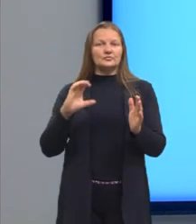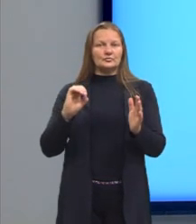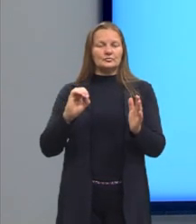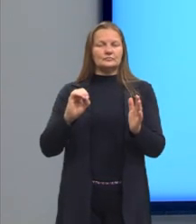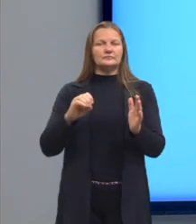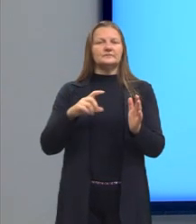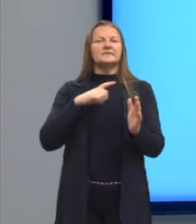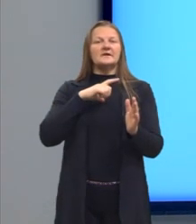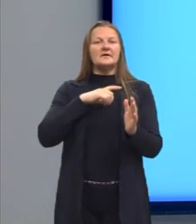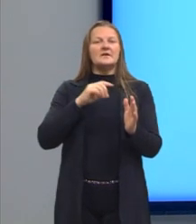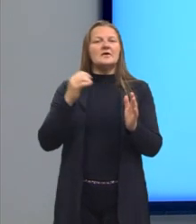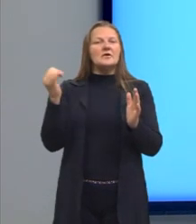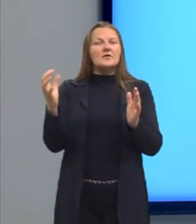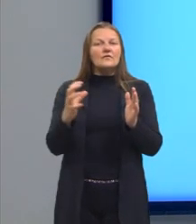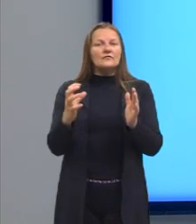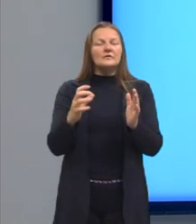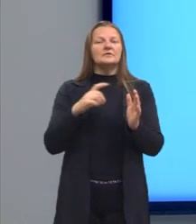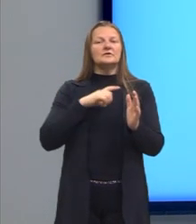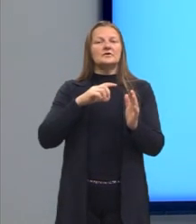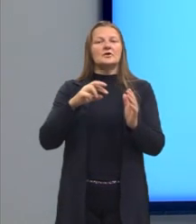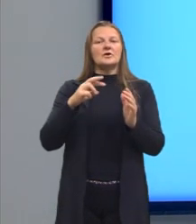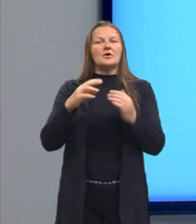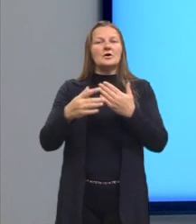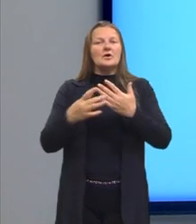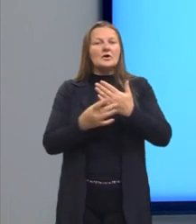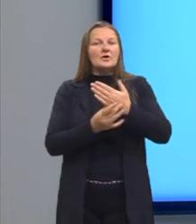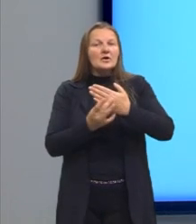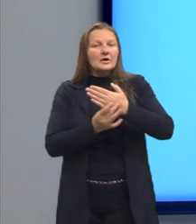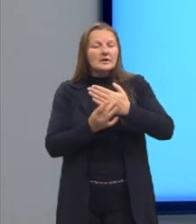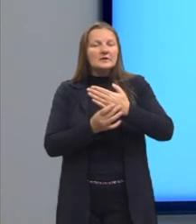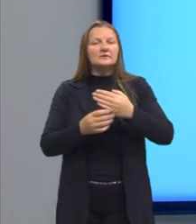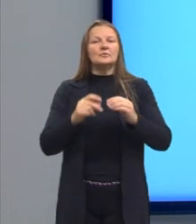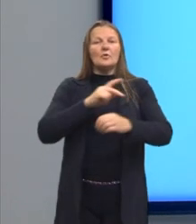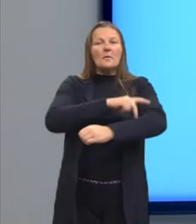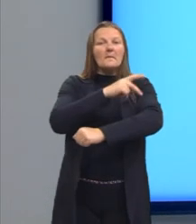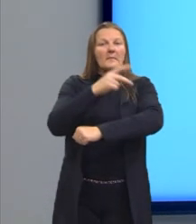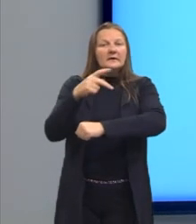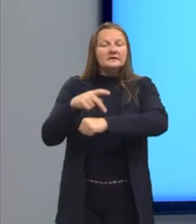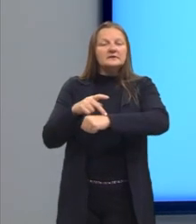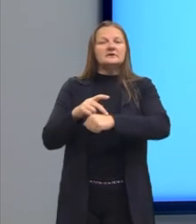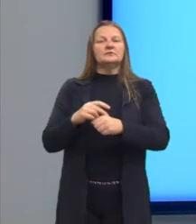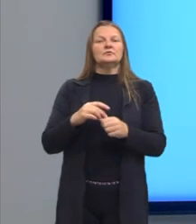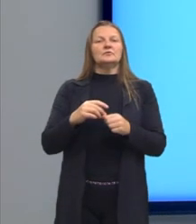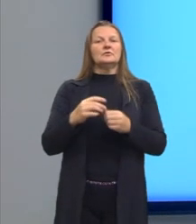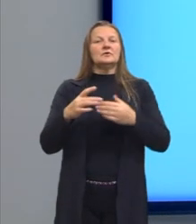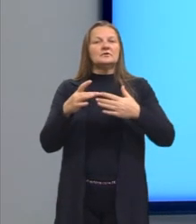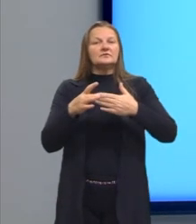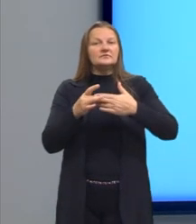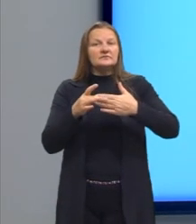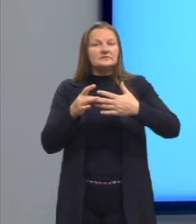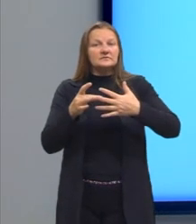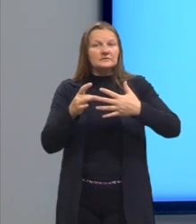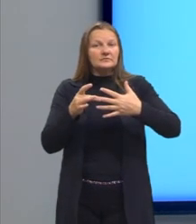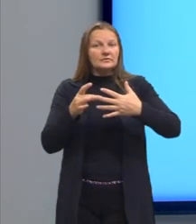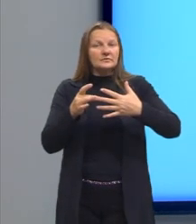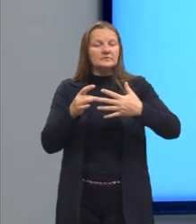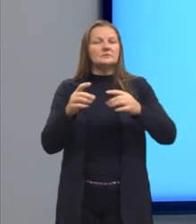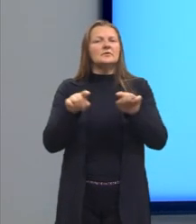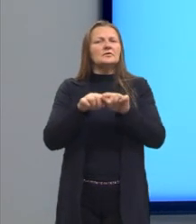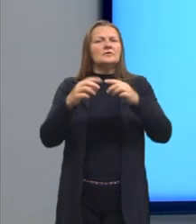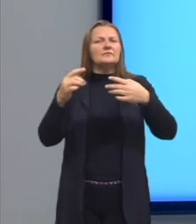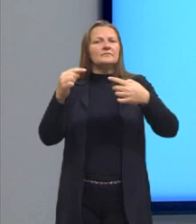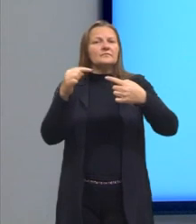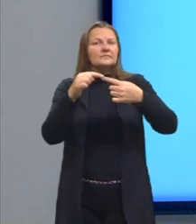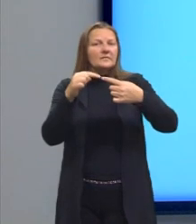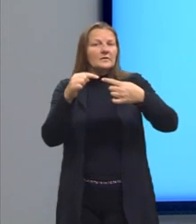ficou para trás, lá do realismo, lá do parnazianismo, do simbolismo, né? Dos nossas aulas anteriores e já